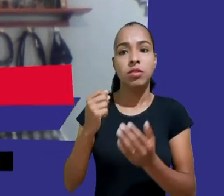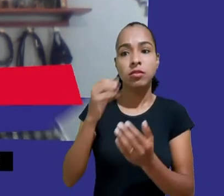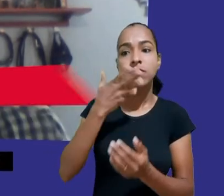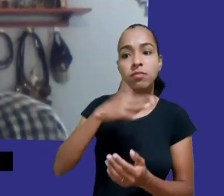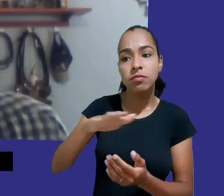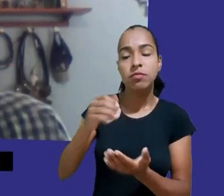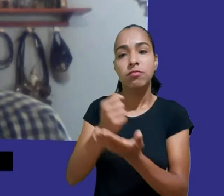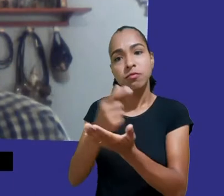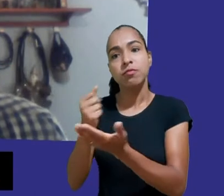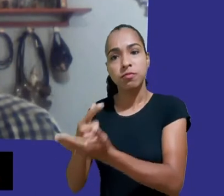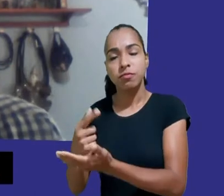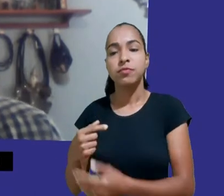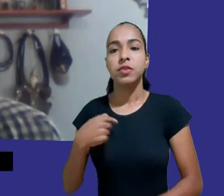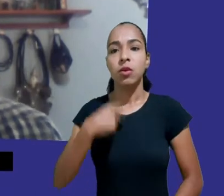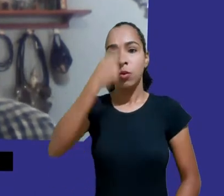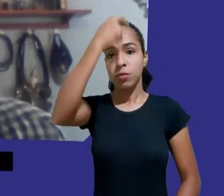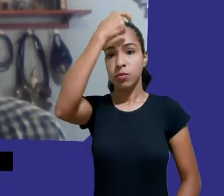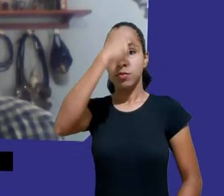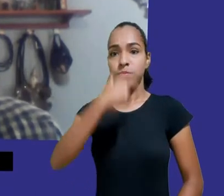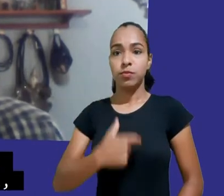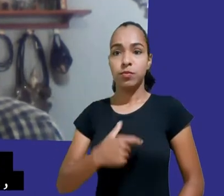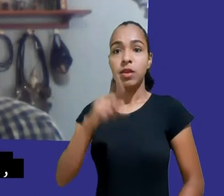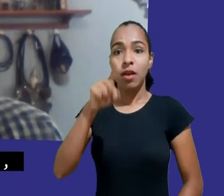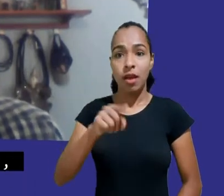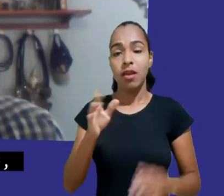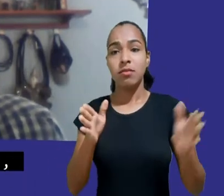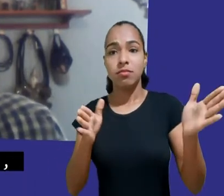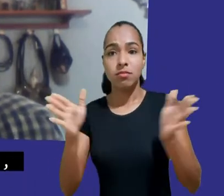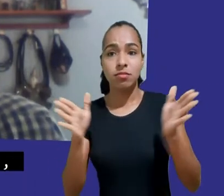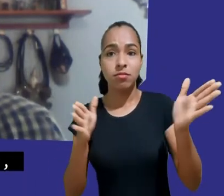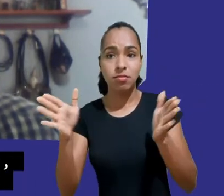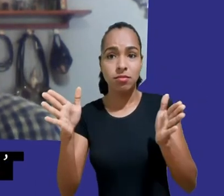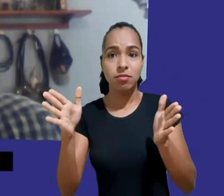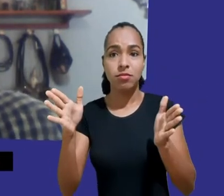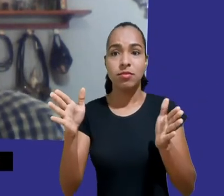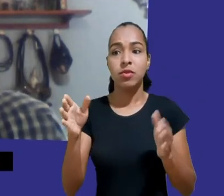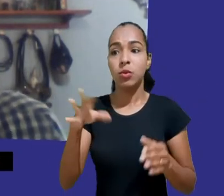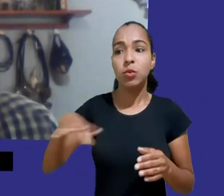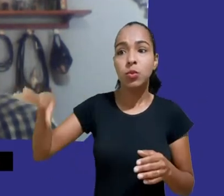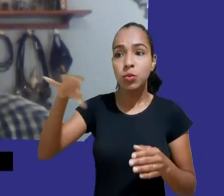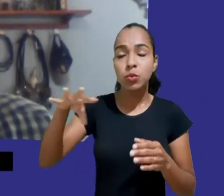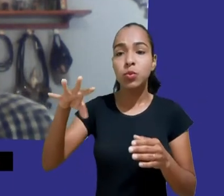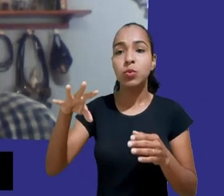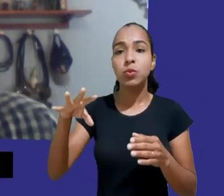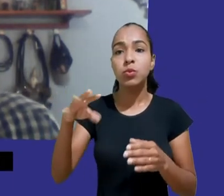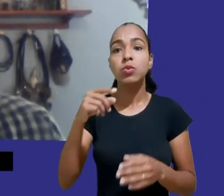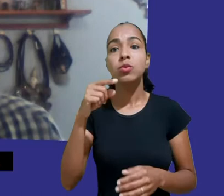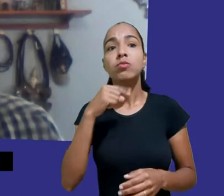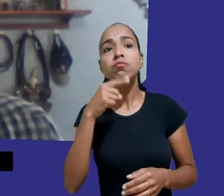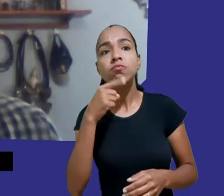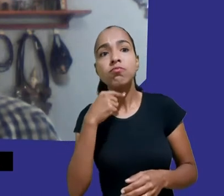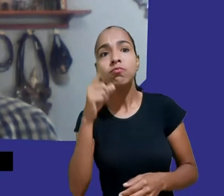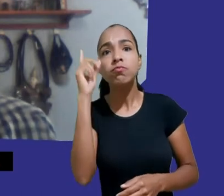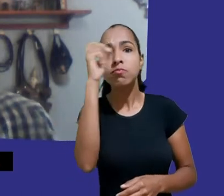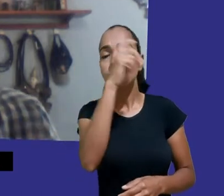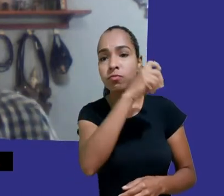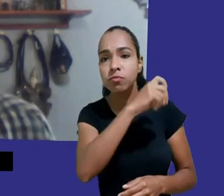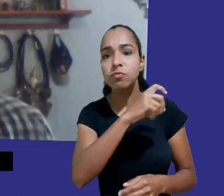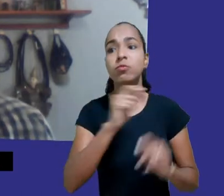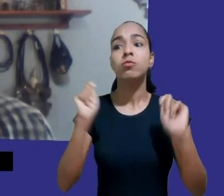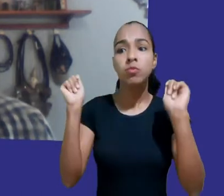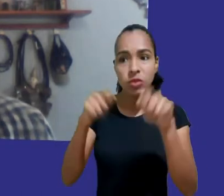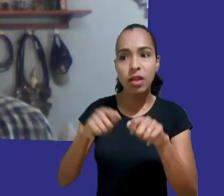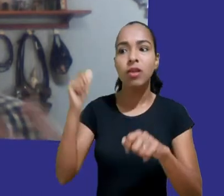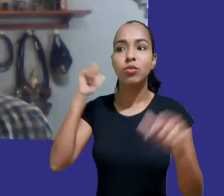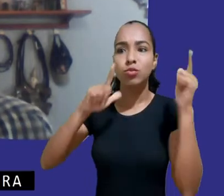que é um recurso de acessibilidade e inclusão para todas as pessoas que têm alguma dificuldade e enfrentam algumas barreiras para participar dessa live. Eu sou um